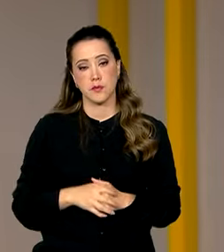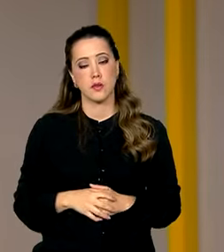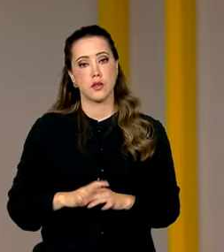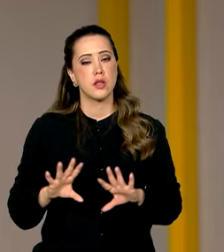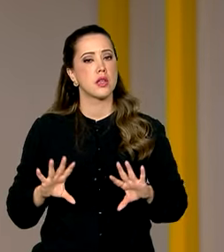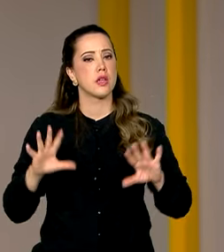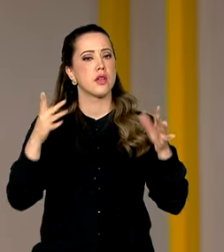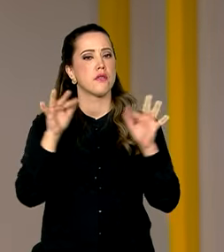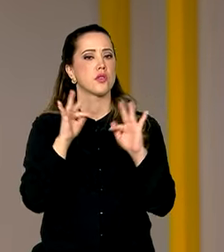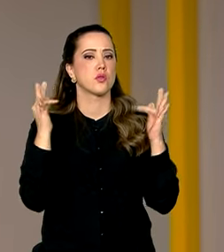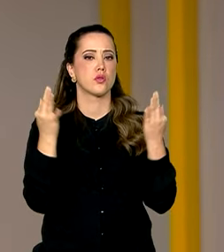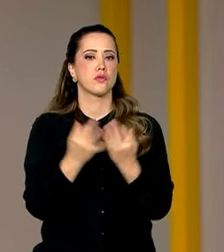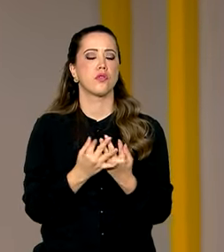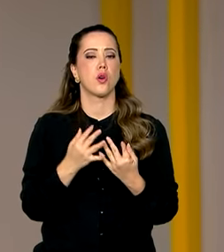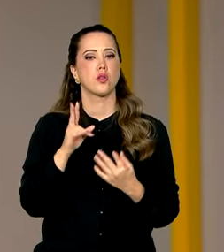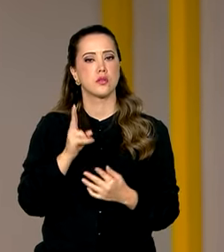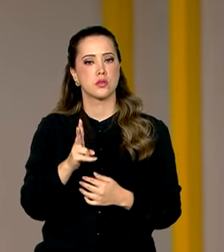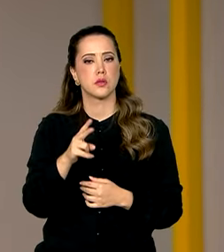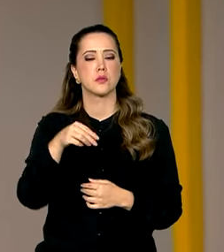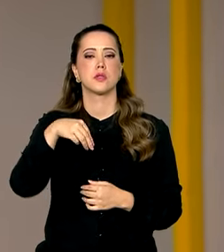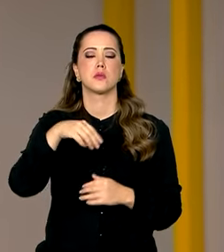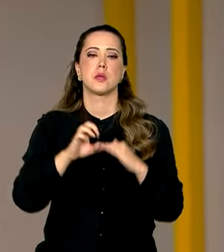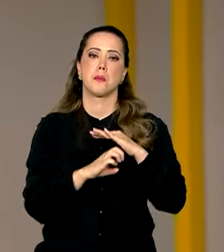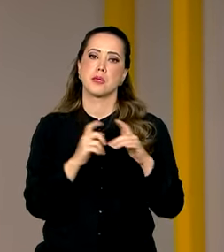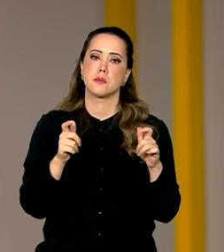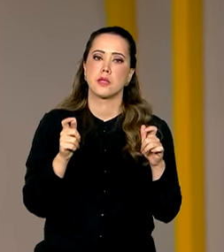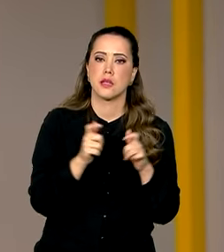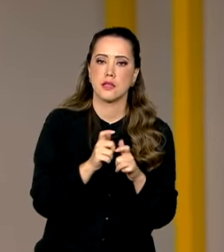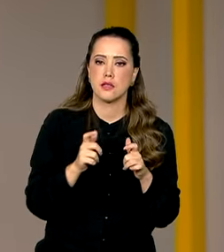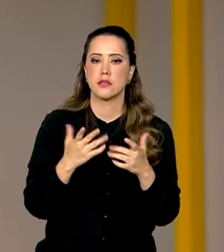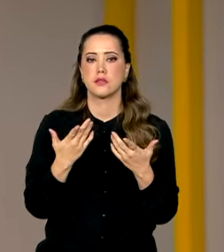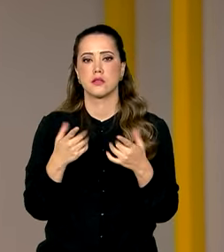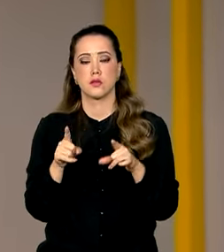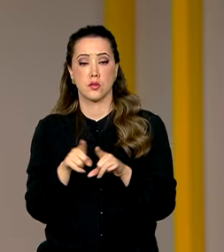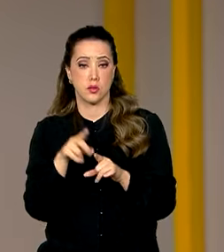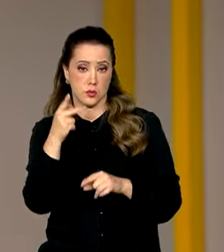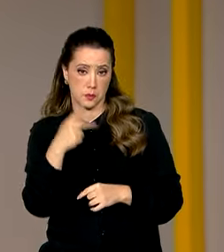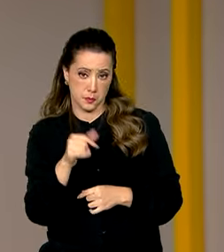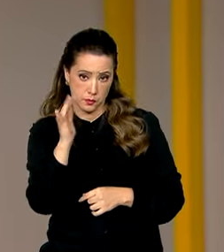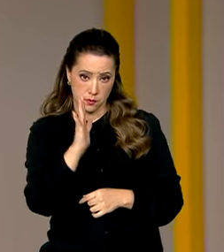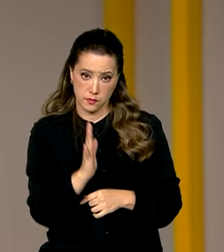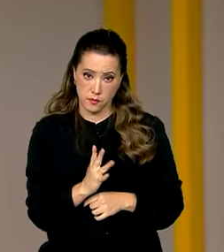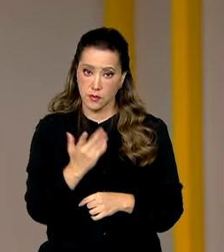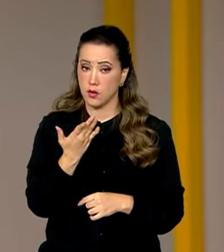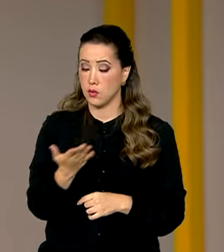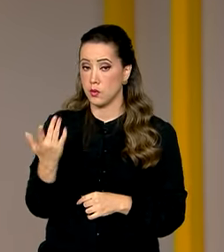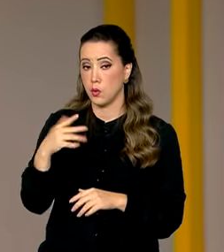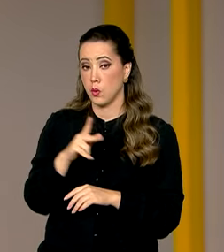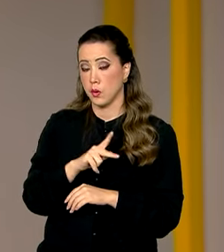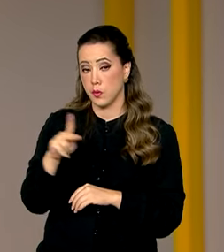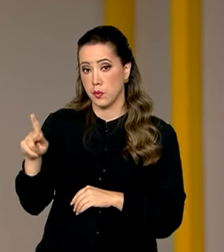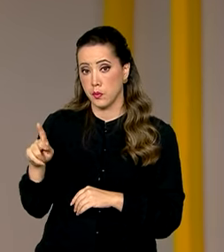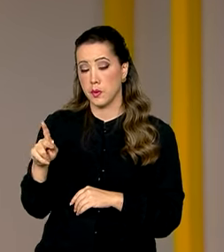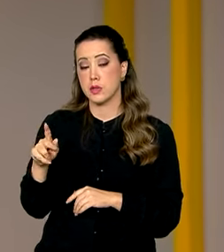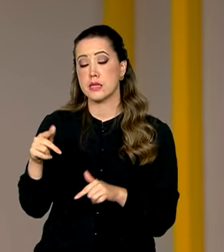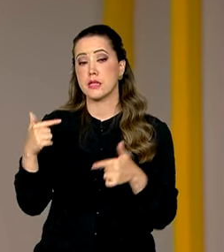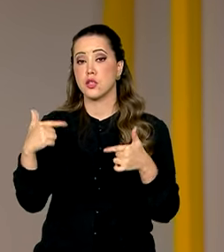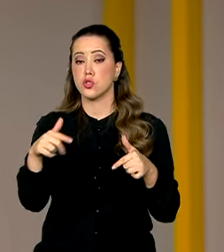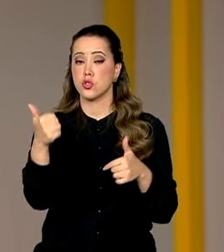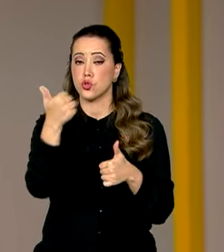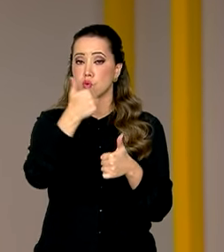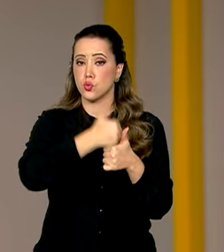E em evento do Fórum Permanente de Microempresas e Empresas de Pequeno Porte aqui no Brasil, o presidente, em